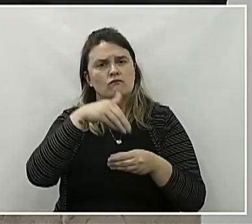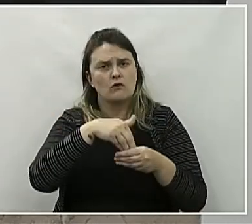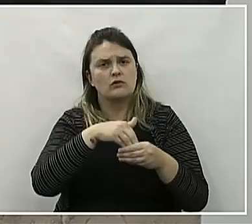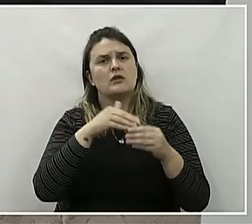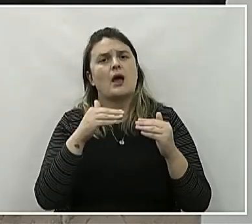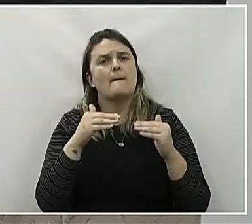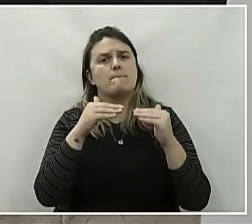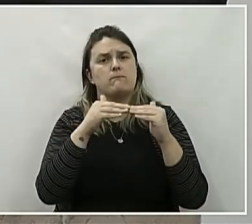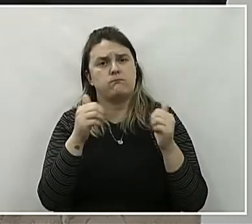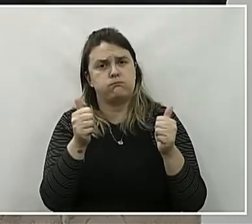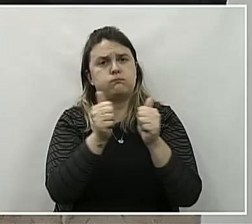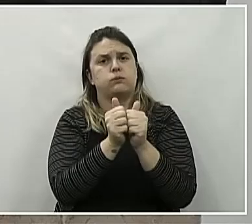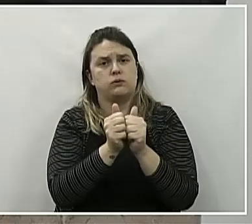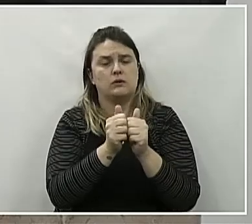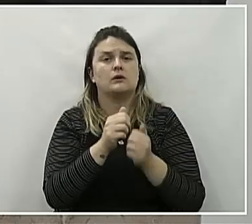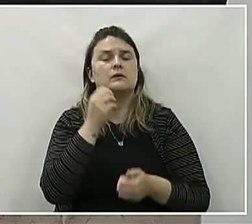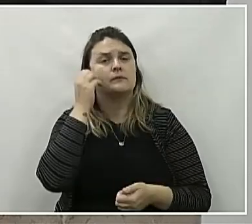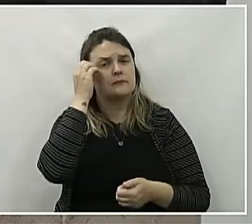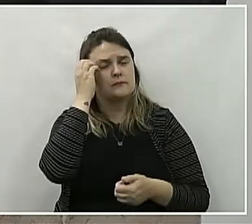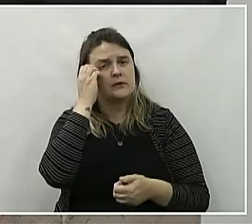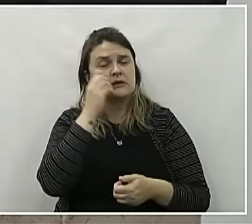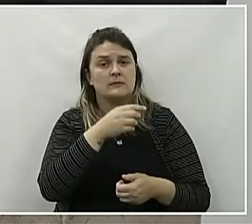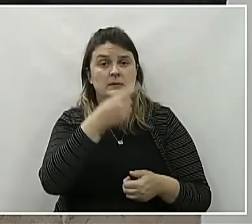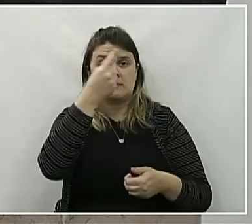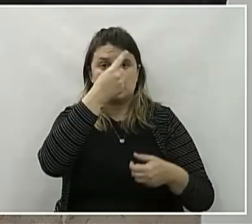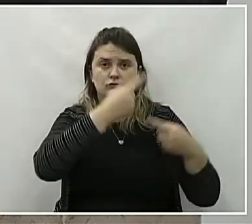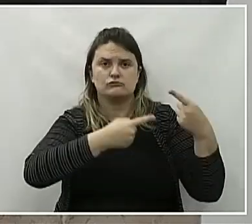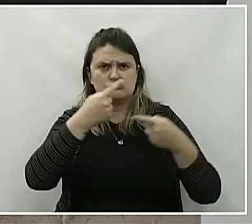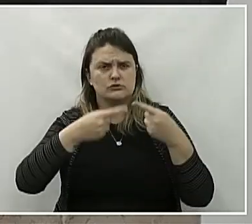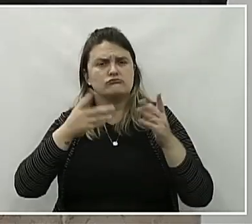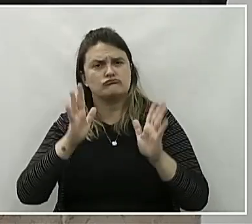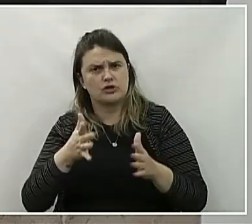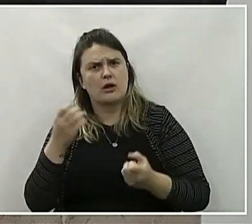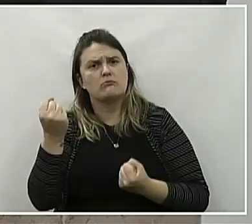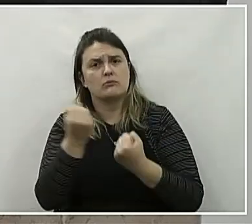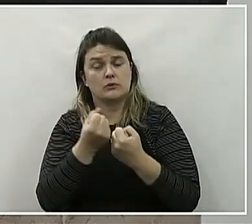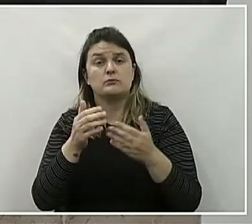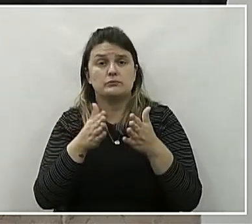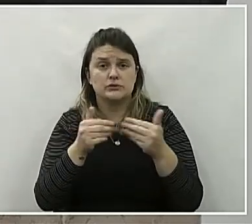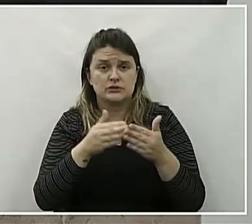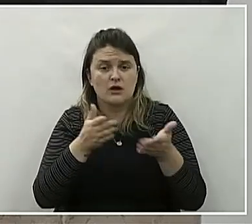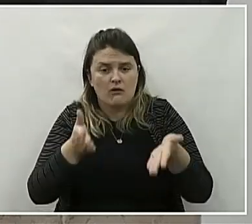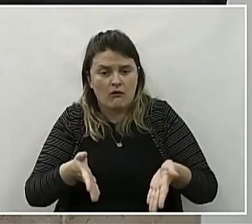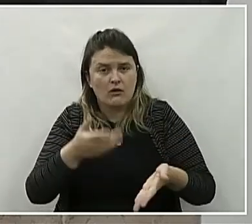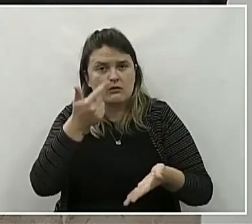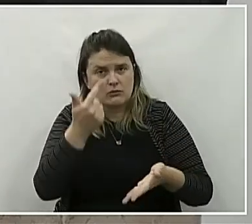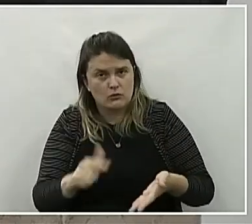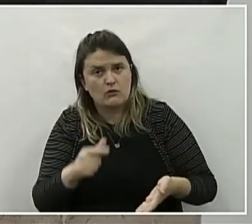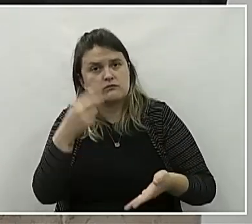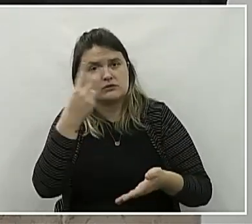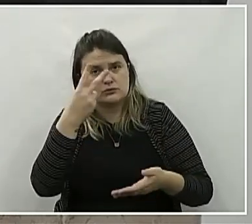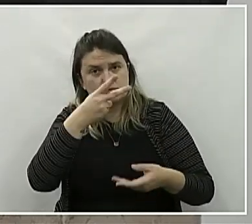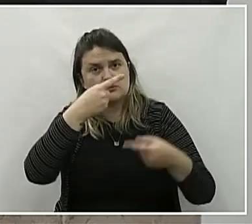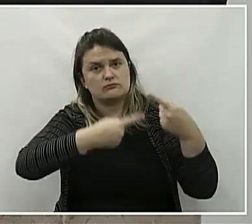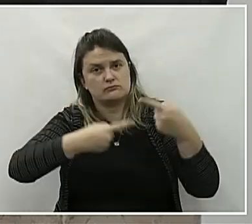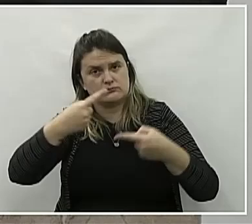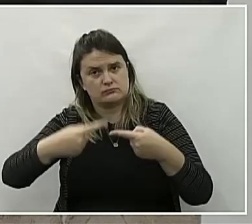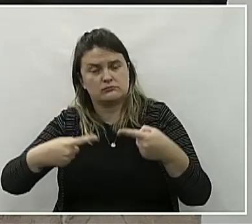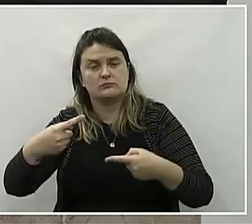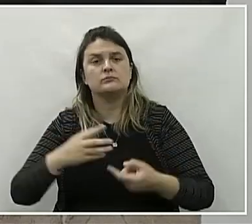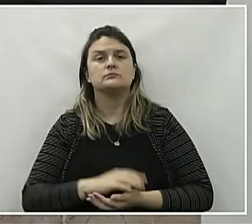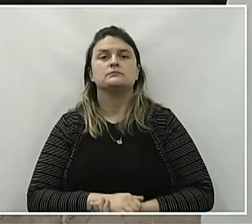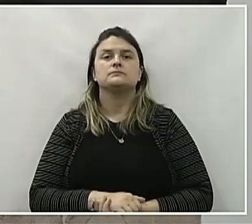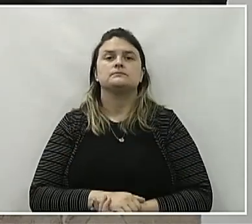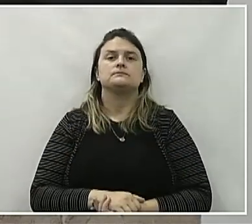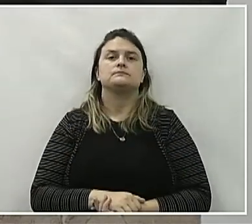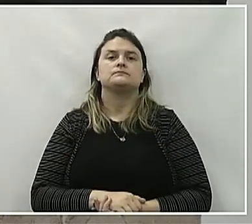já apoiaram na primeira discussão, peço que contribuam com a segunda discussão